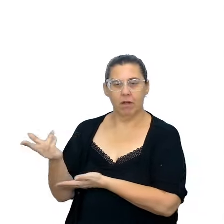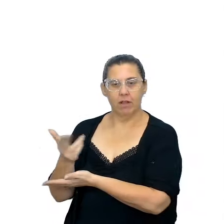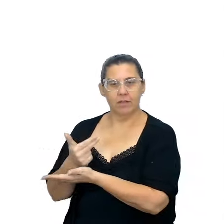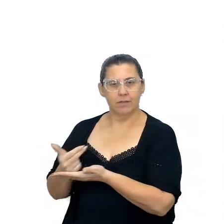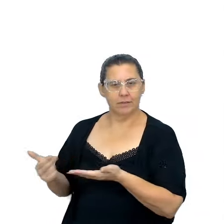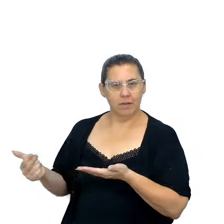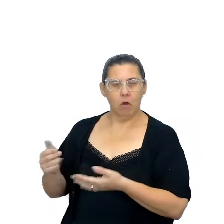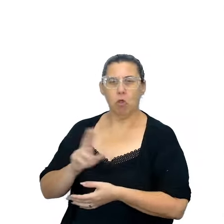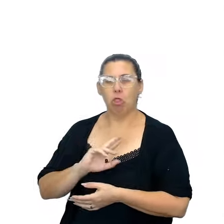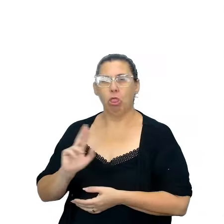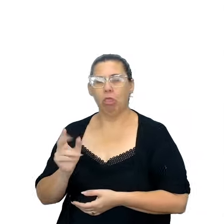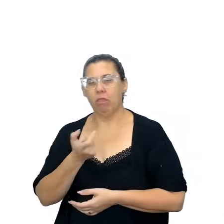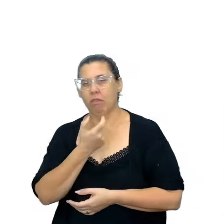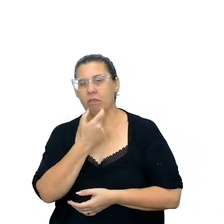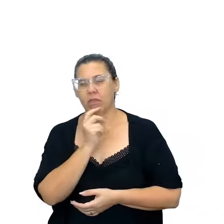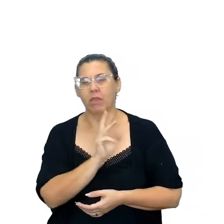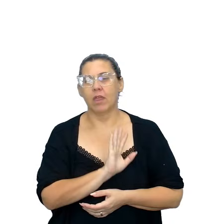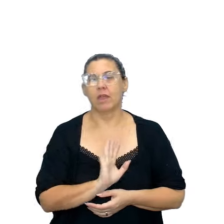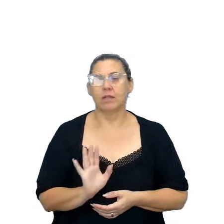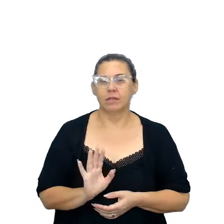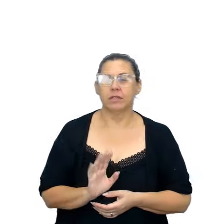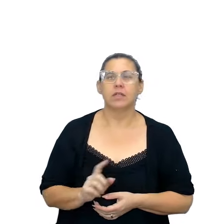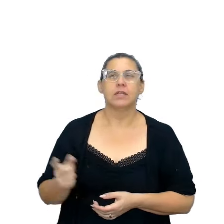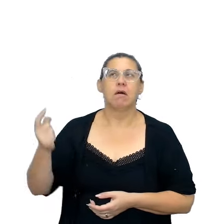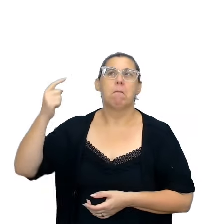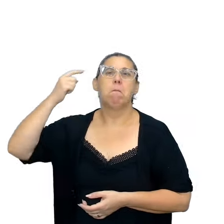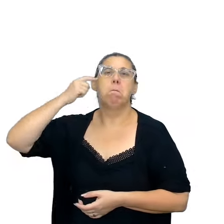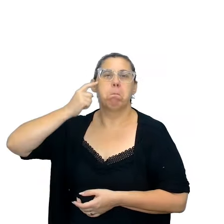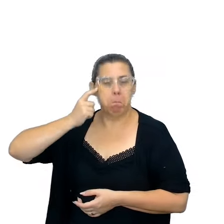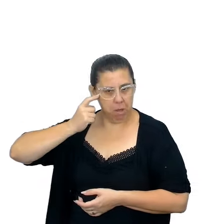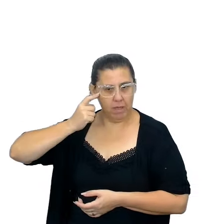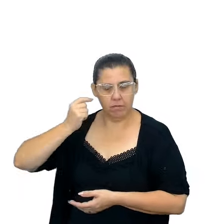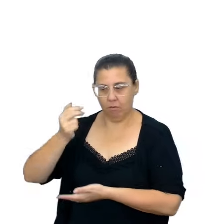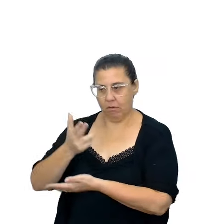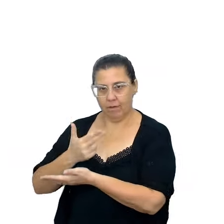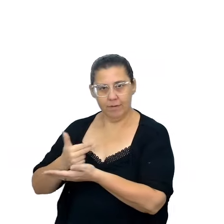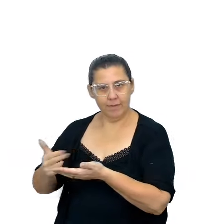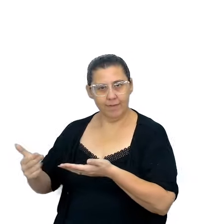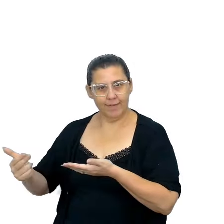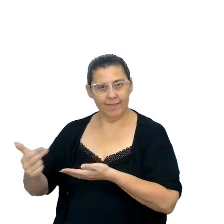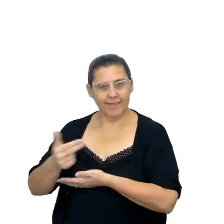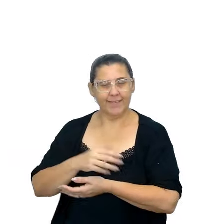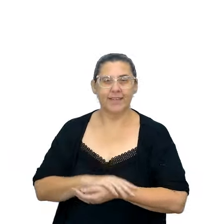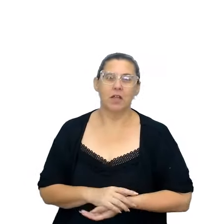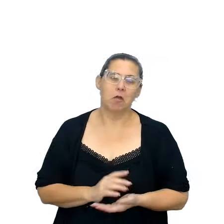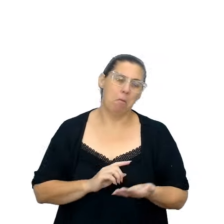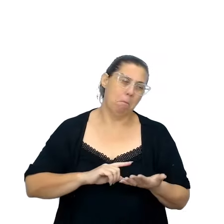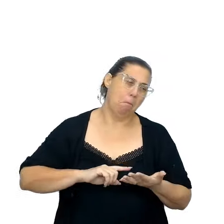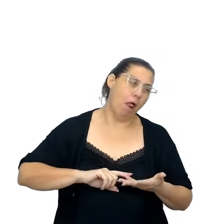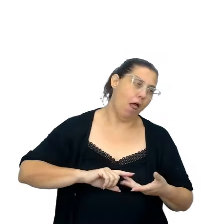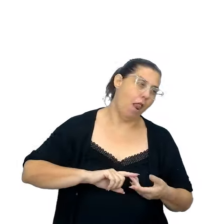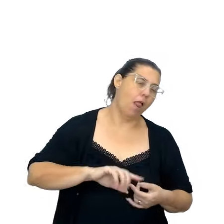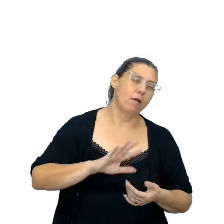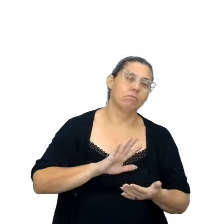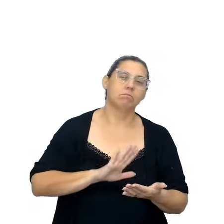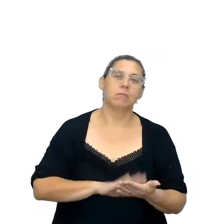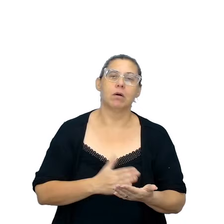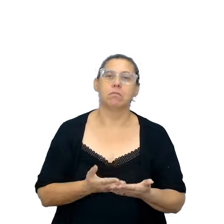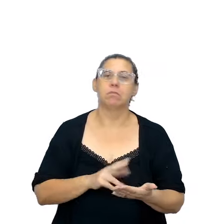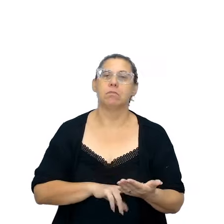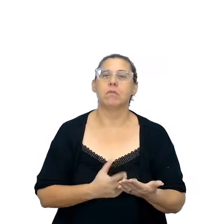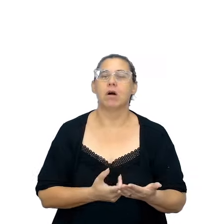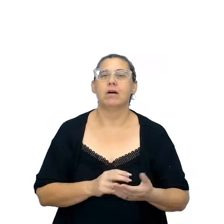apesar desse nome em inglês, né, o thinking é pensamento e o design, ele tem várias traduções literais,